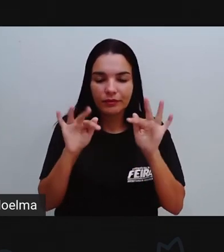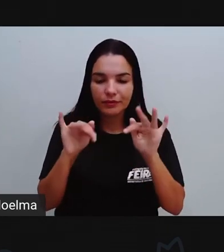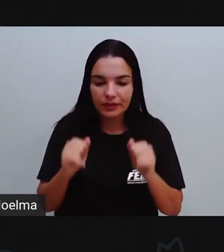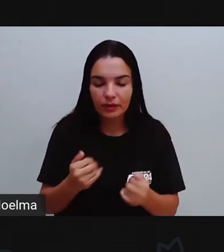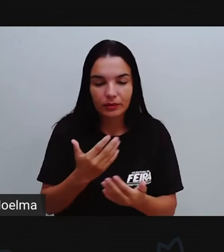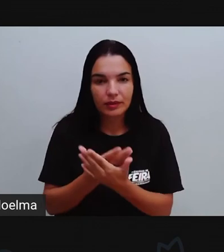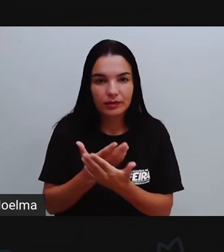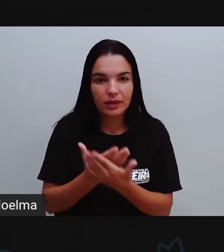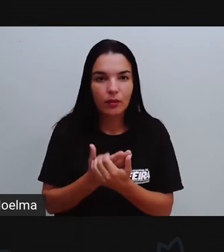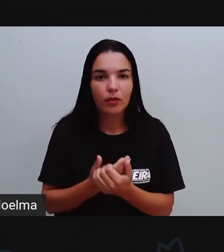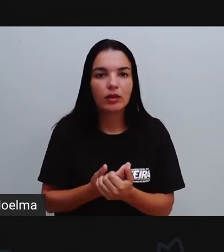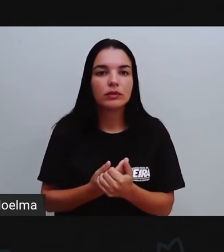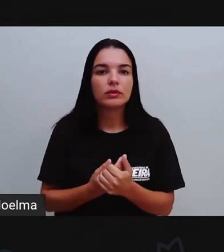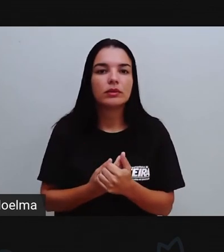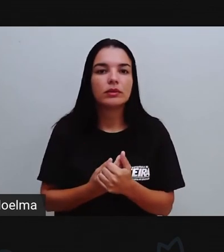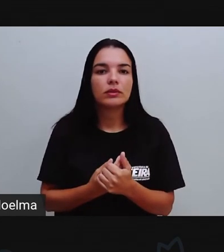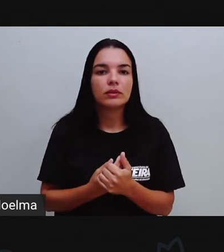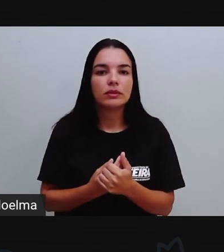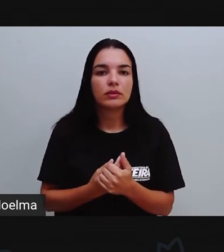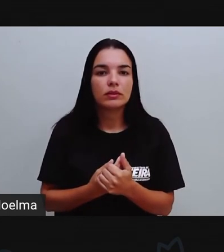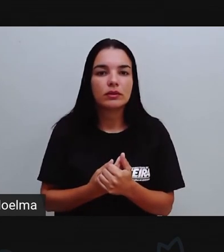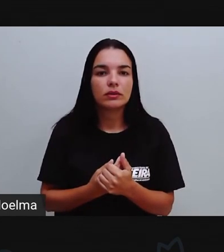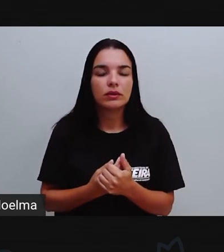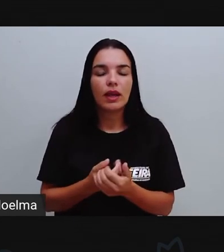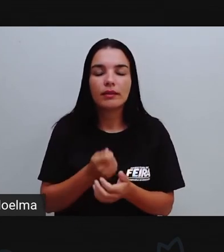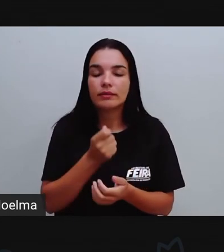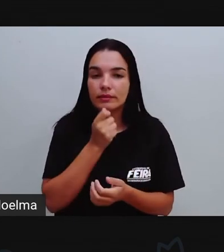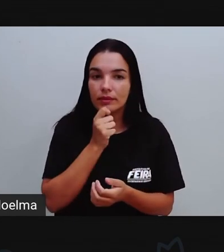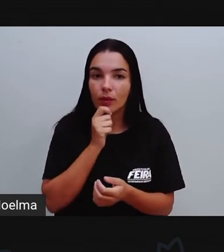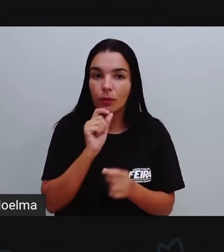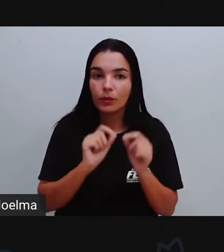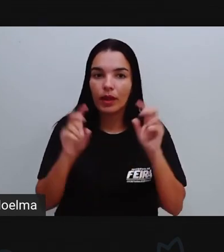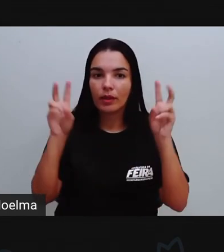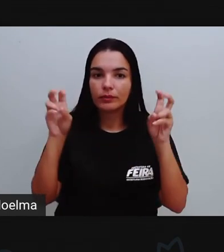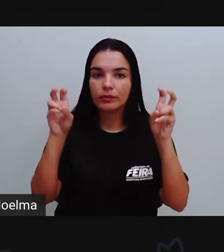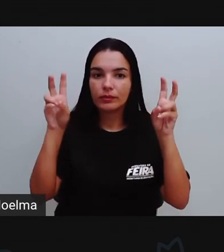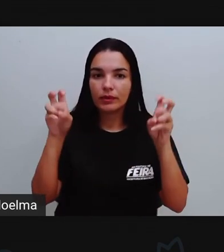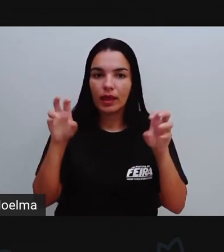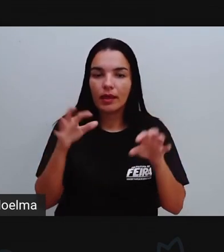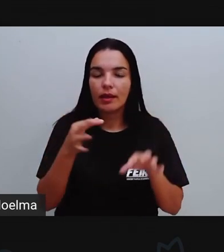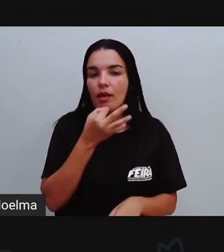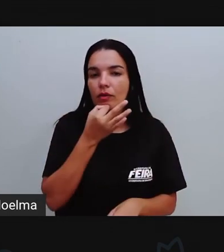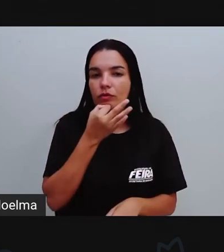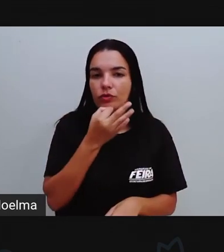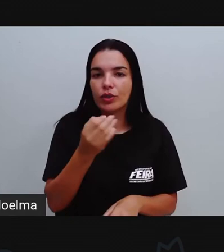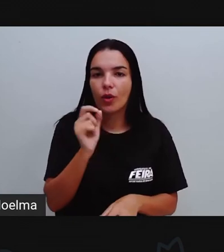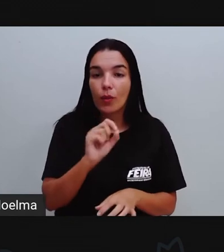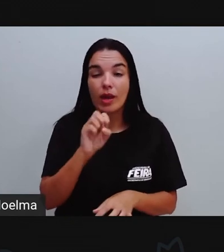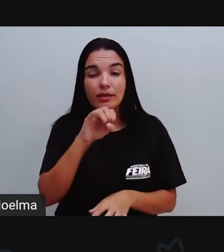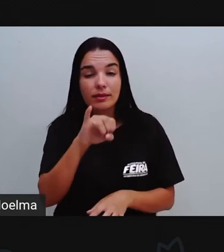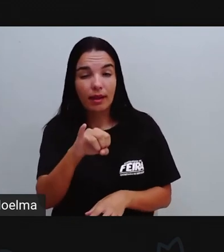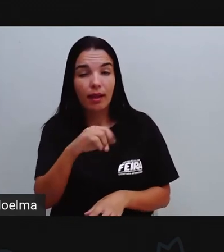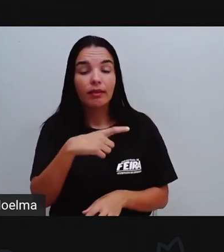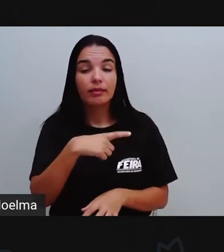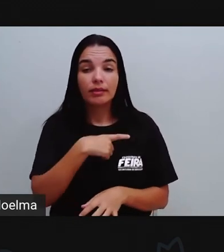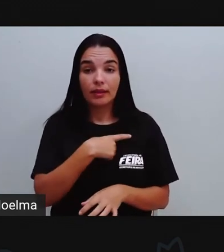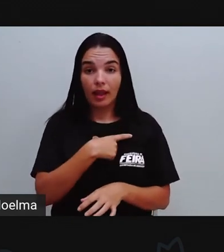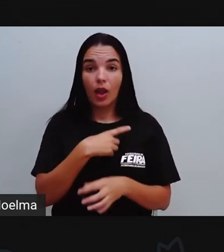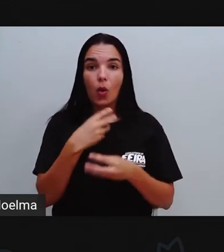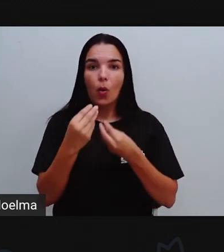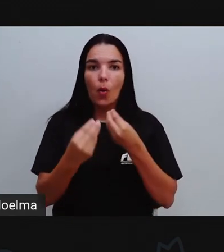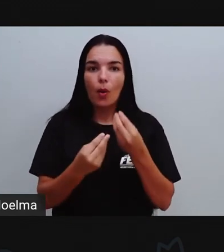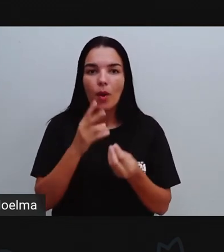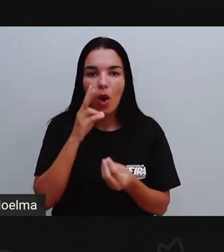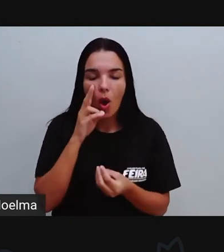aulas, né, ainda sobre esse tema, minha dica é quem tiver como, né, está